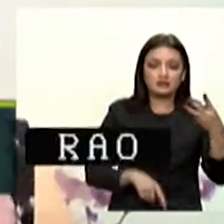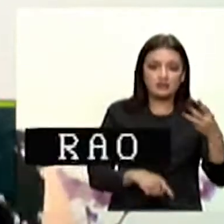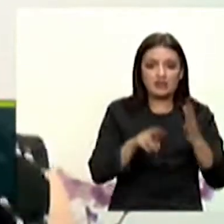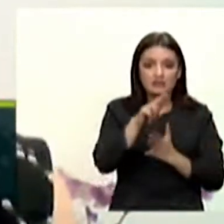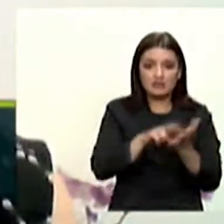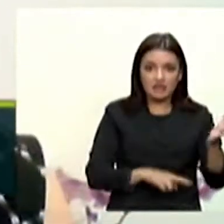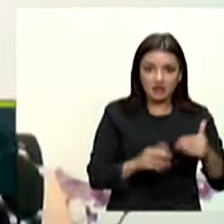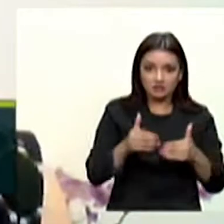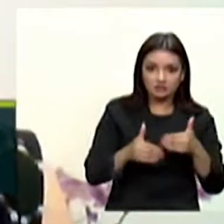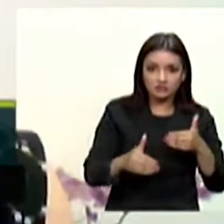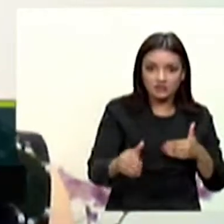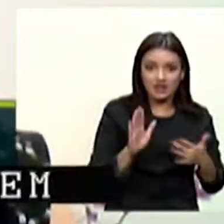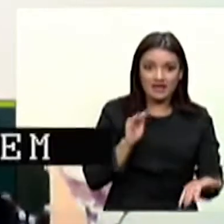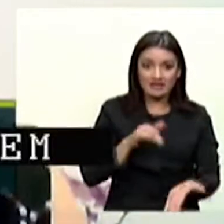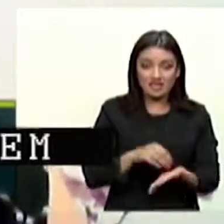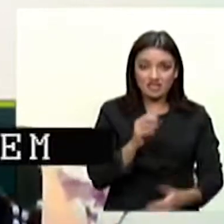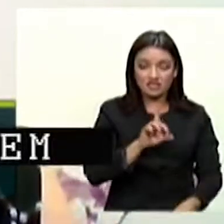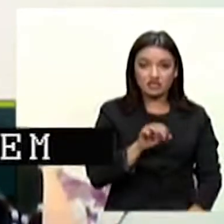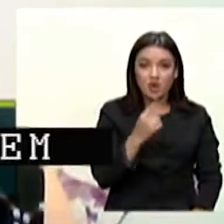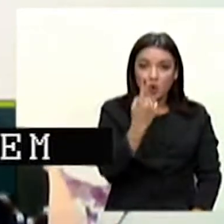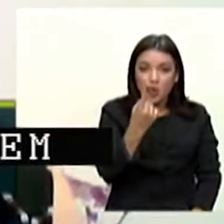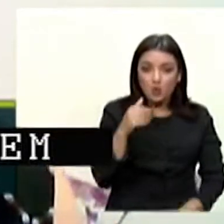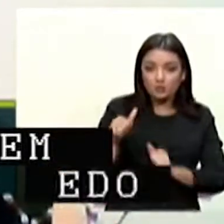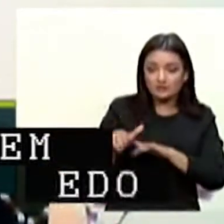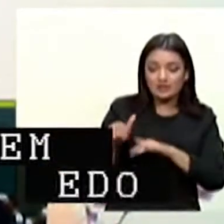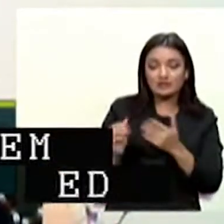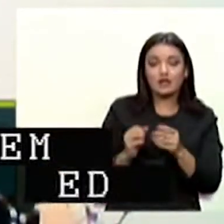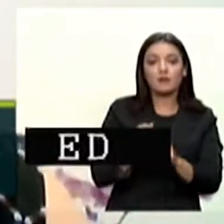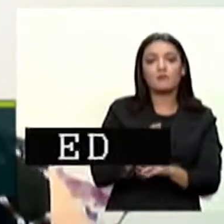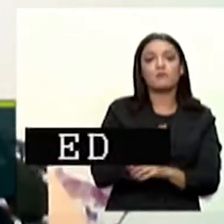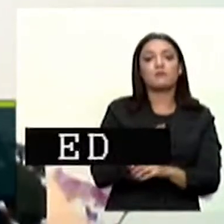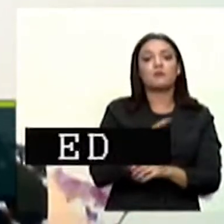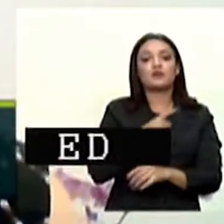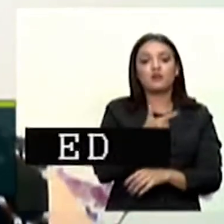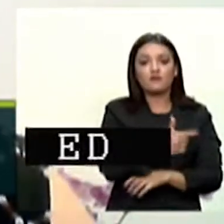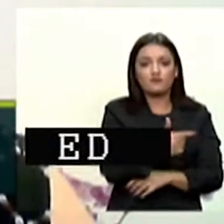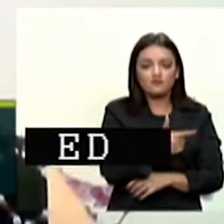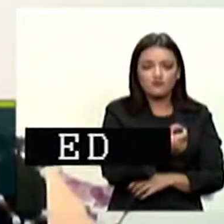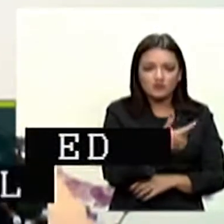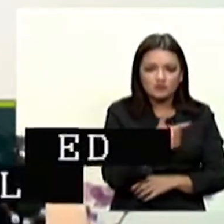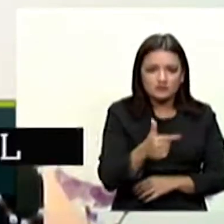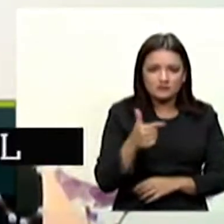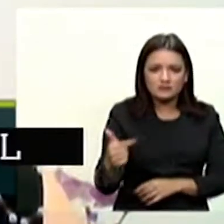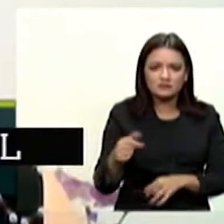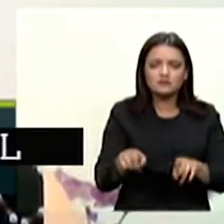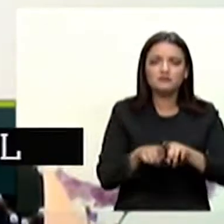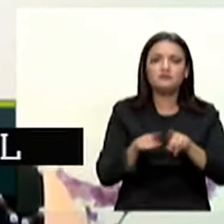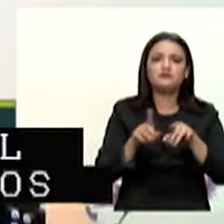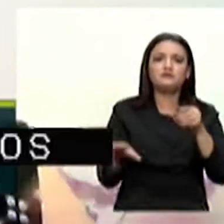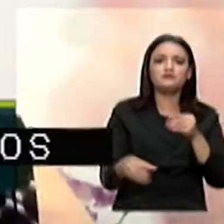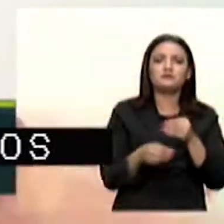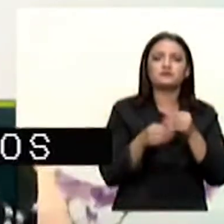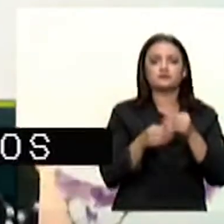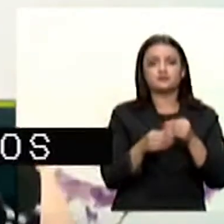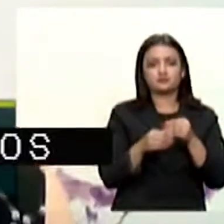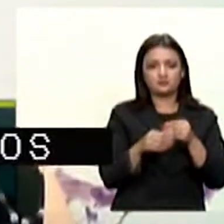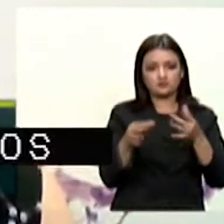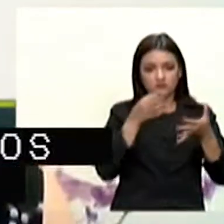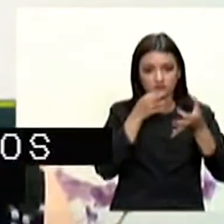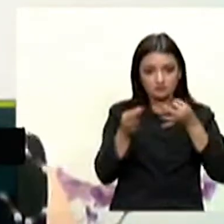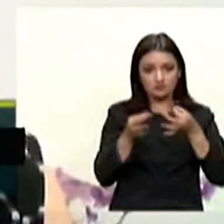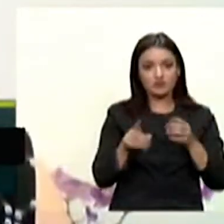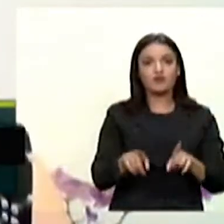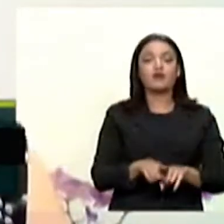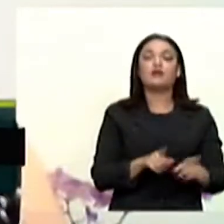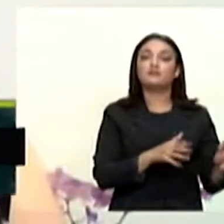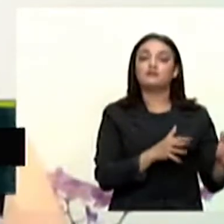até 1º de setembro de 2022, incluindo informações acerca da implementação nas observações conclusivas. Seguindo novamente a